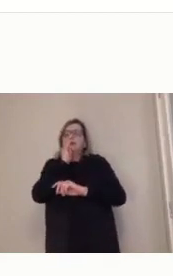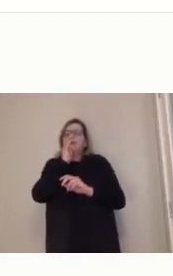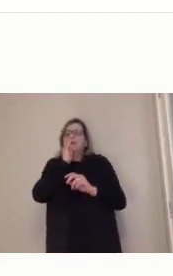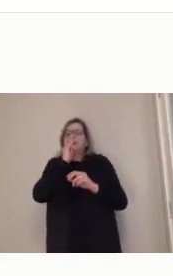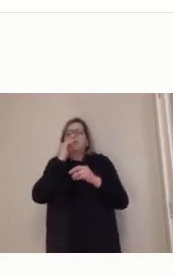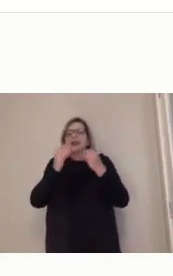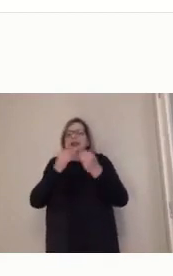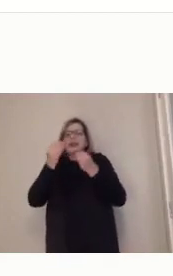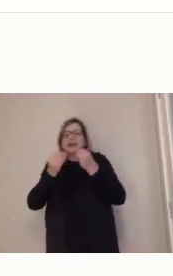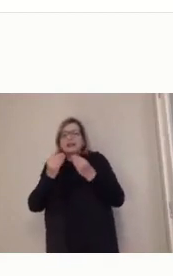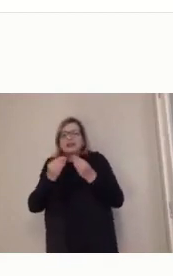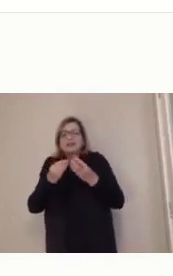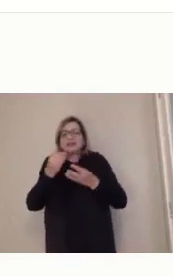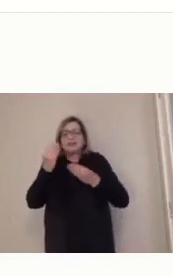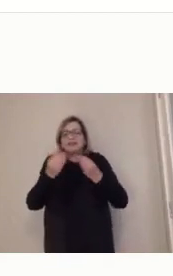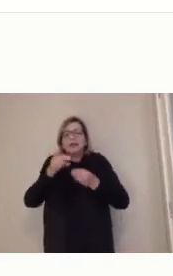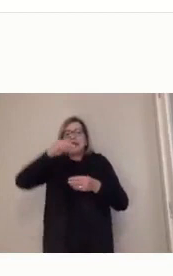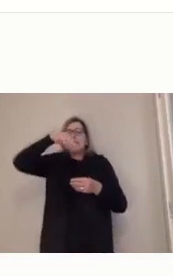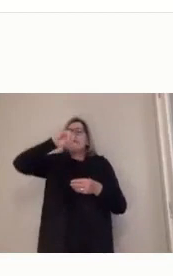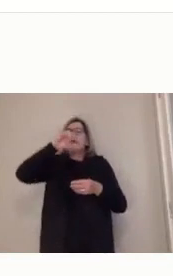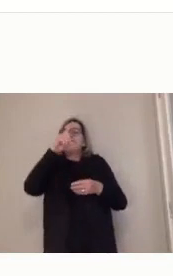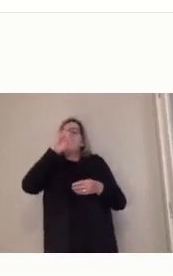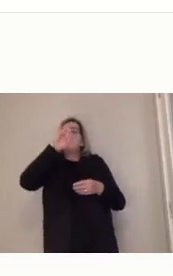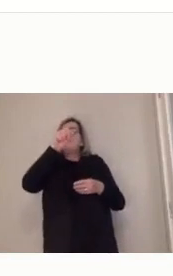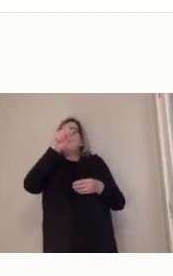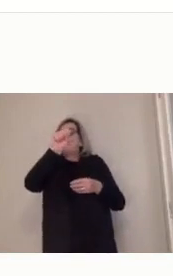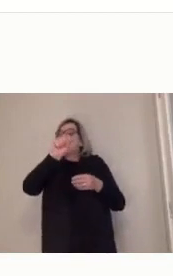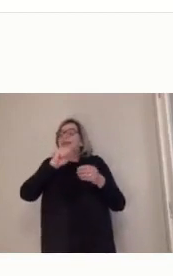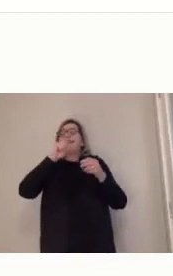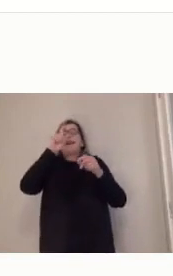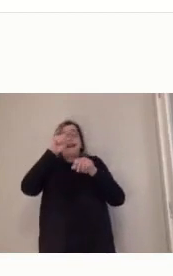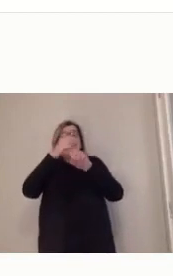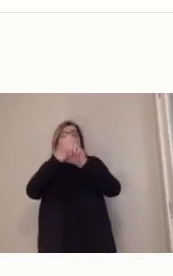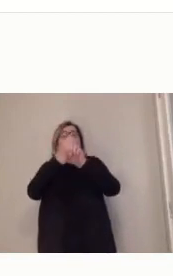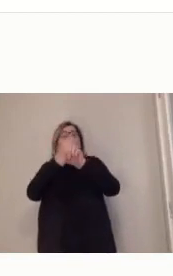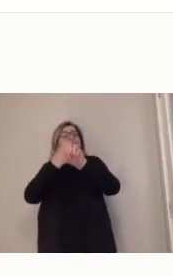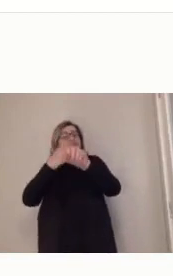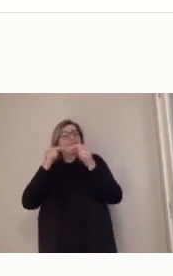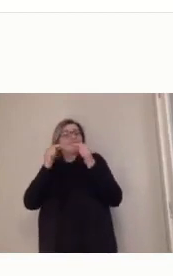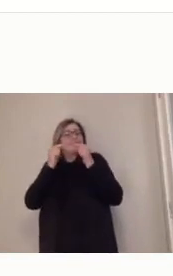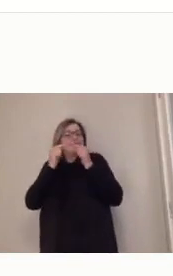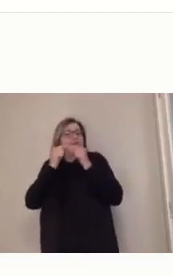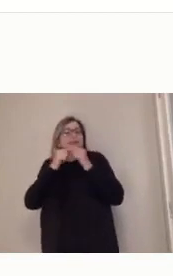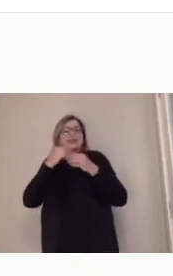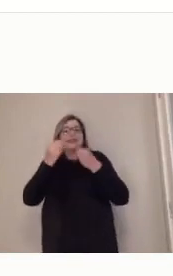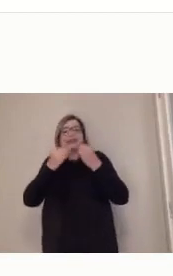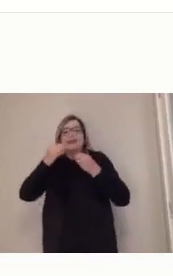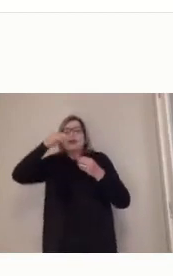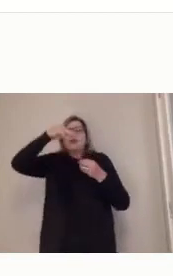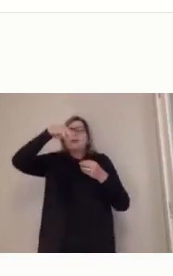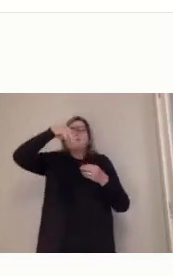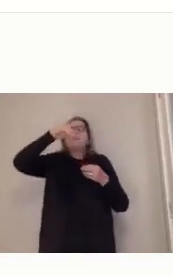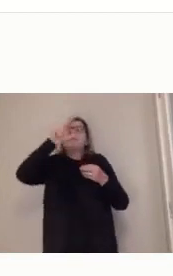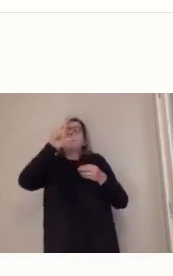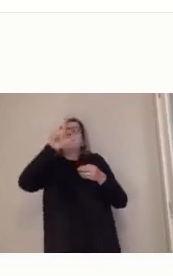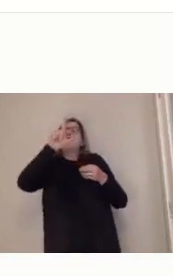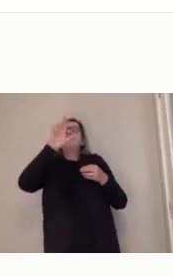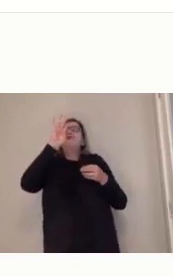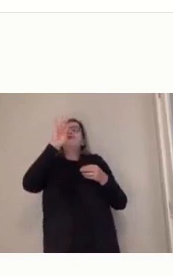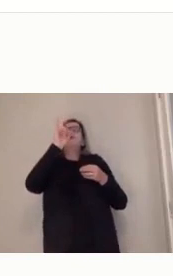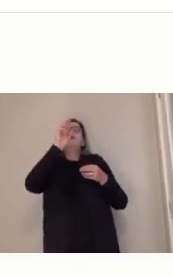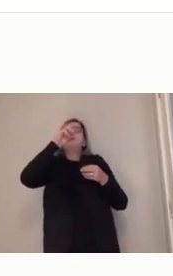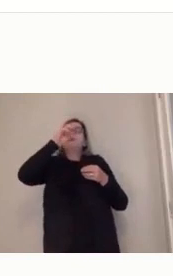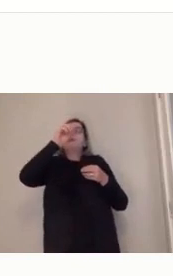mídias, tem muito a ver com o que se trabalha na educação à distância, quando você fala em textos multimodais, que é uma área muito forte dentro